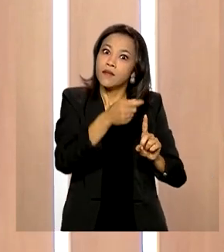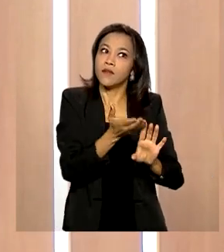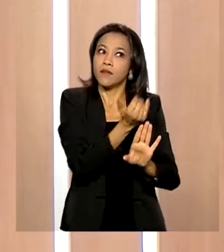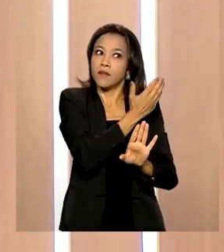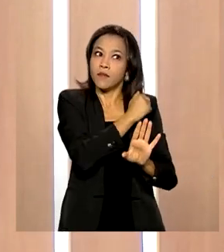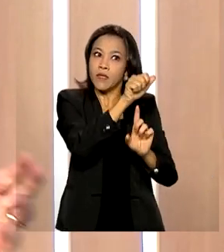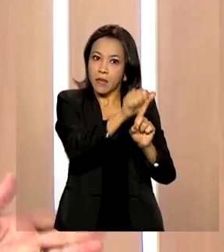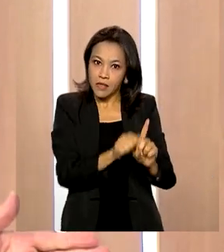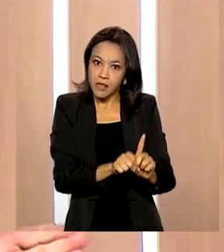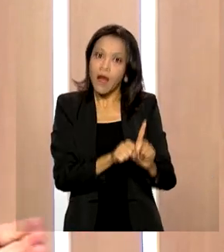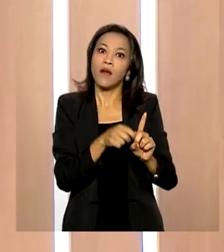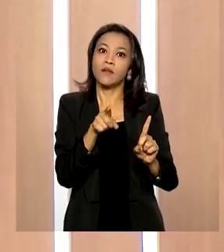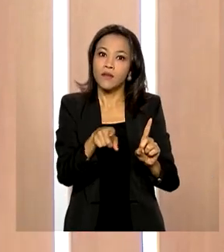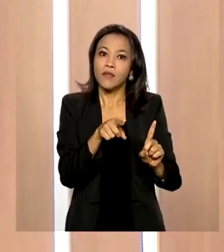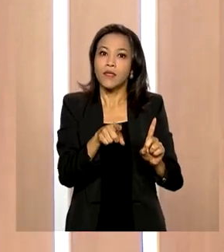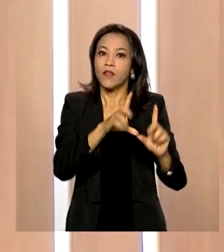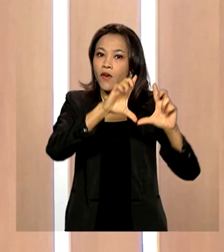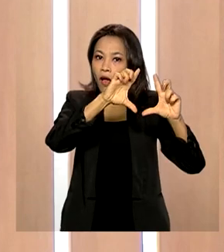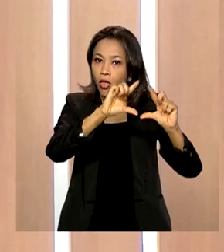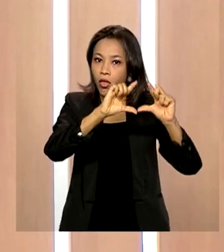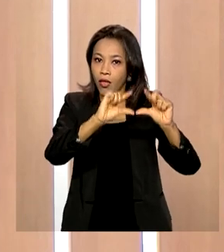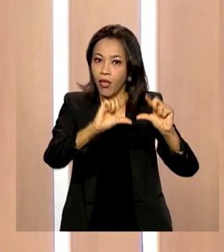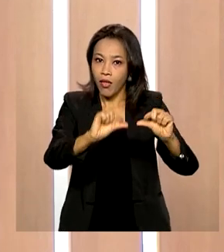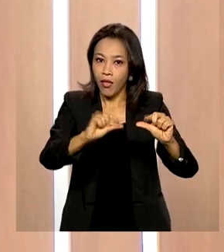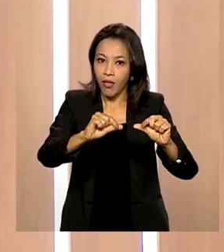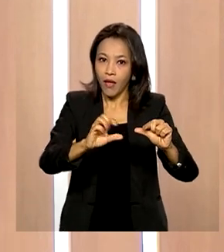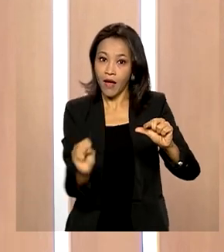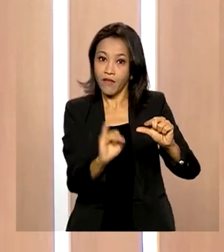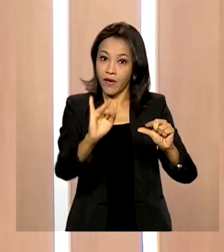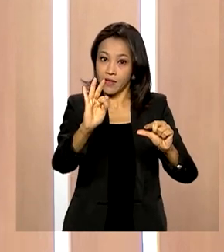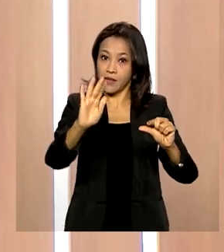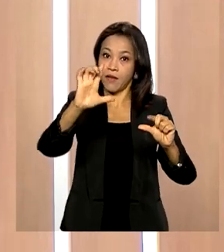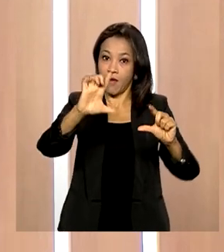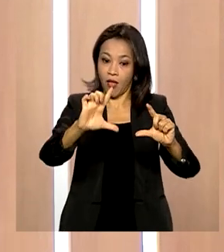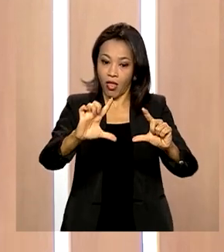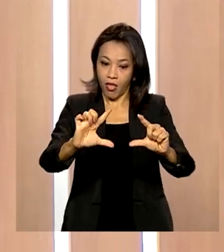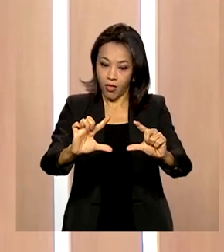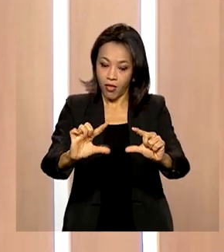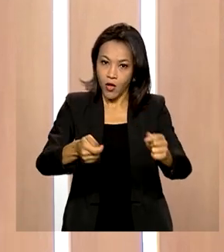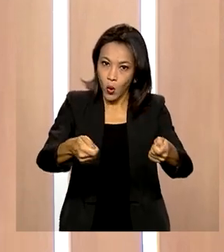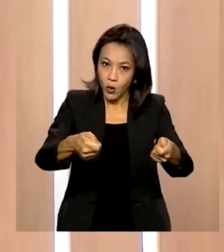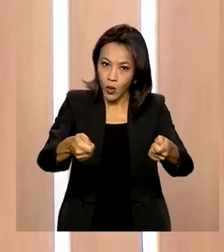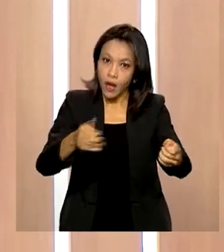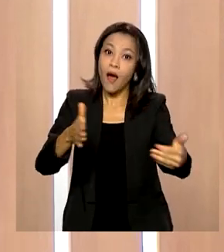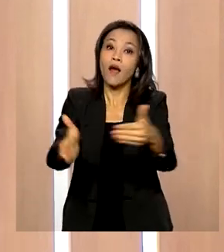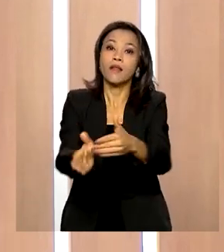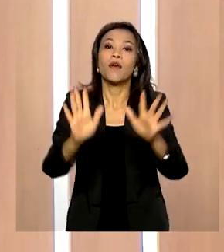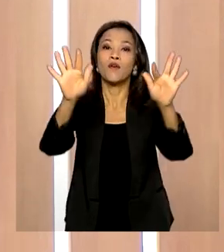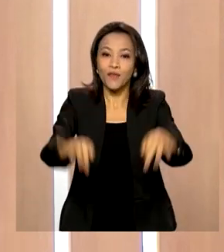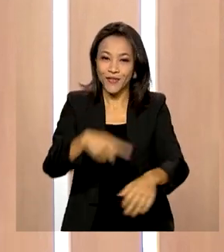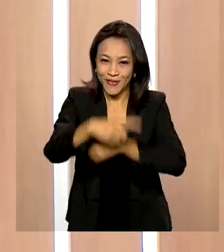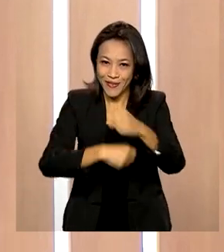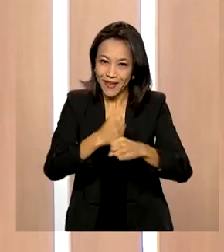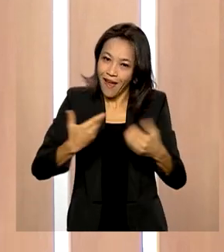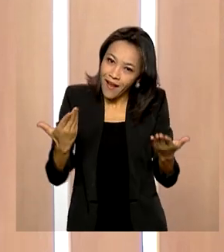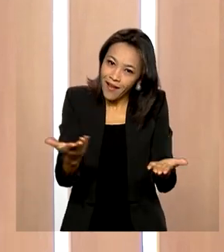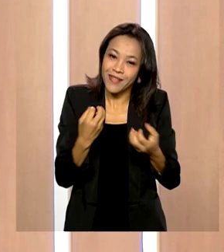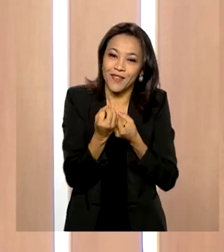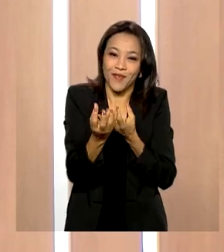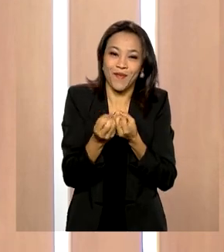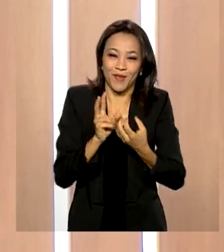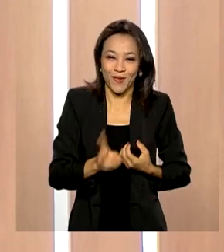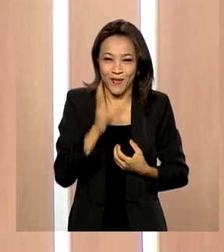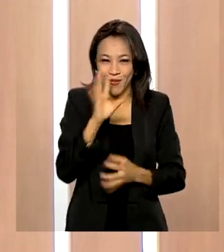deflacionários, que fazem com que a expectativa do mercado seja que a inflação seja contida até o final do ano. Essa informação que nós tínhamos para hoje,